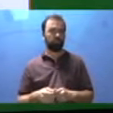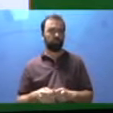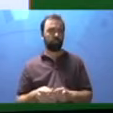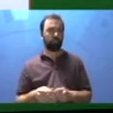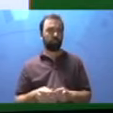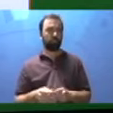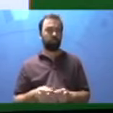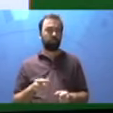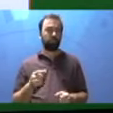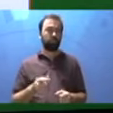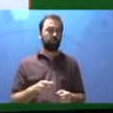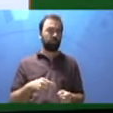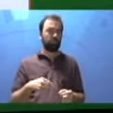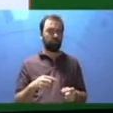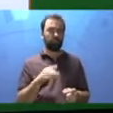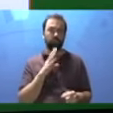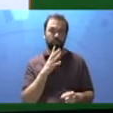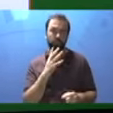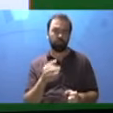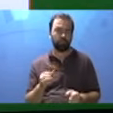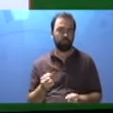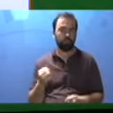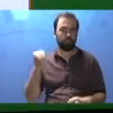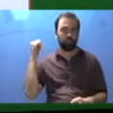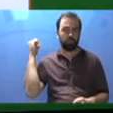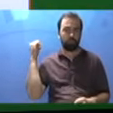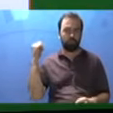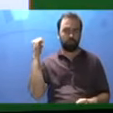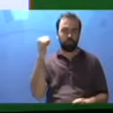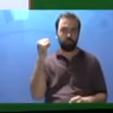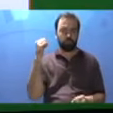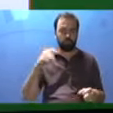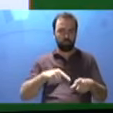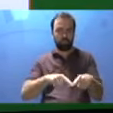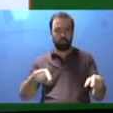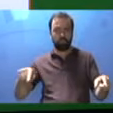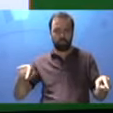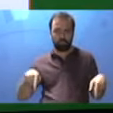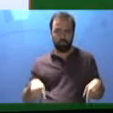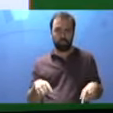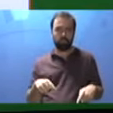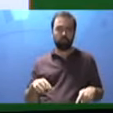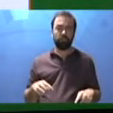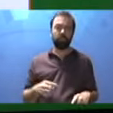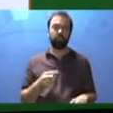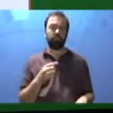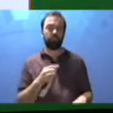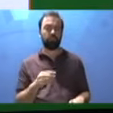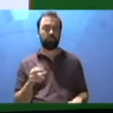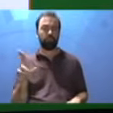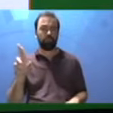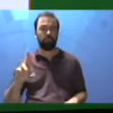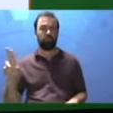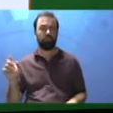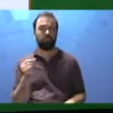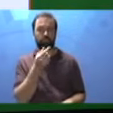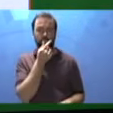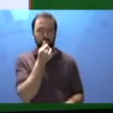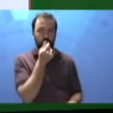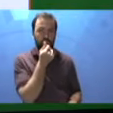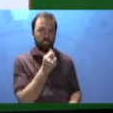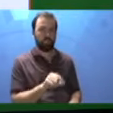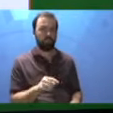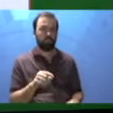sala onde estão os utensílios de caça e pesca. Agora, um lápis verde, trace o caminho mais curto